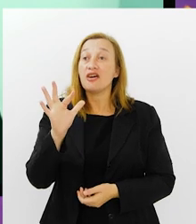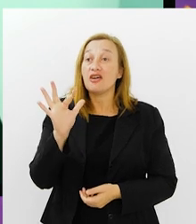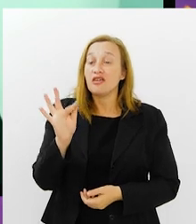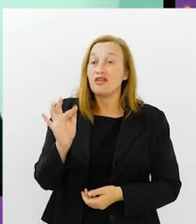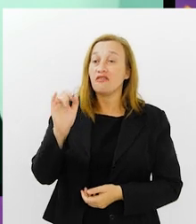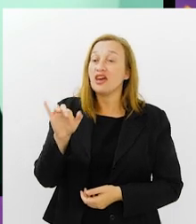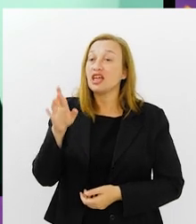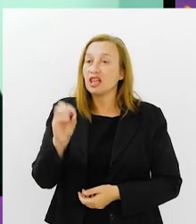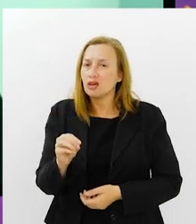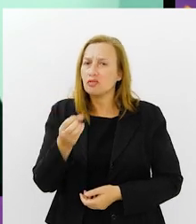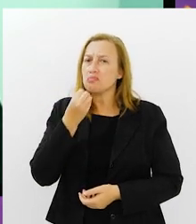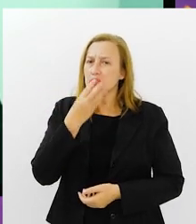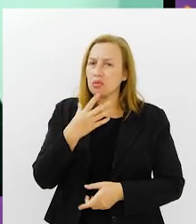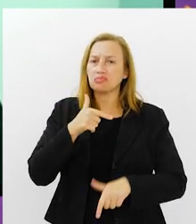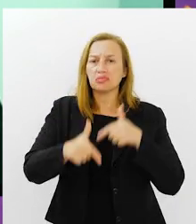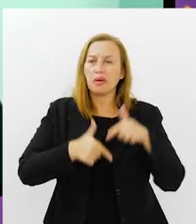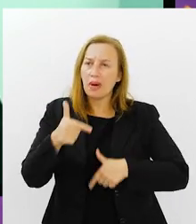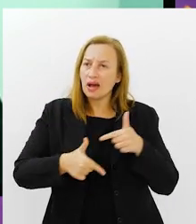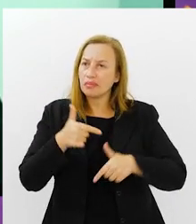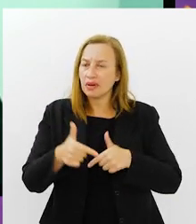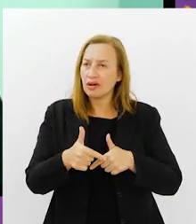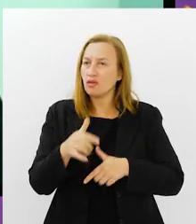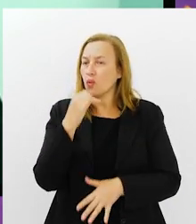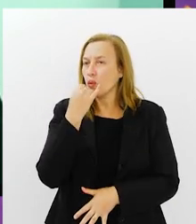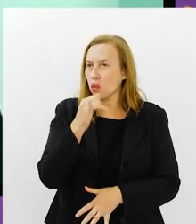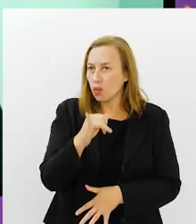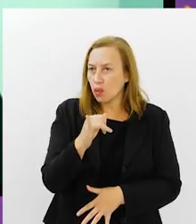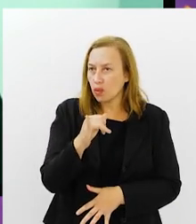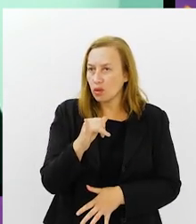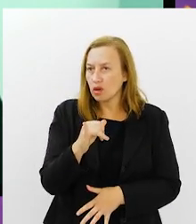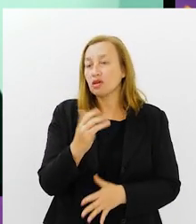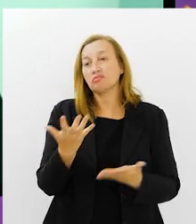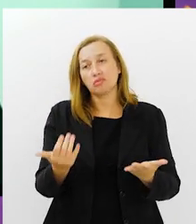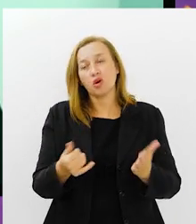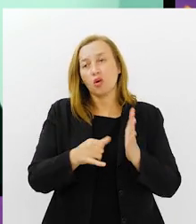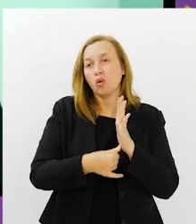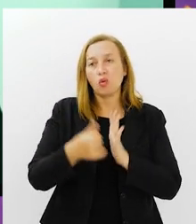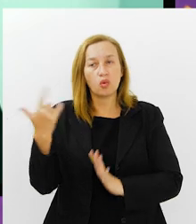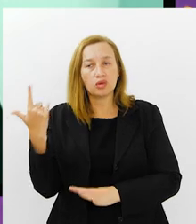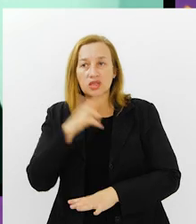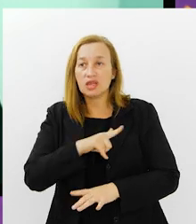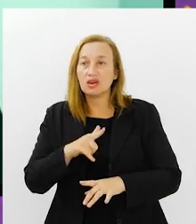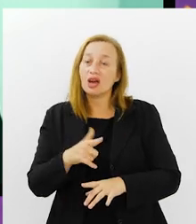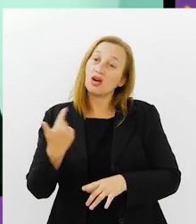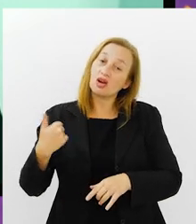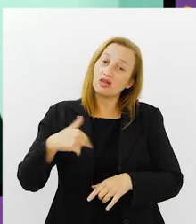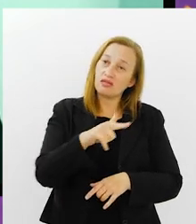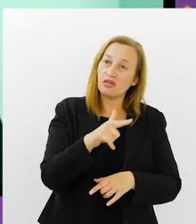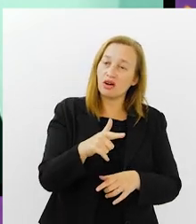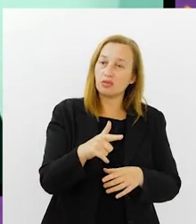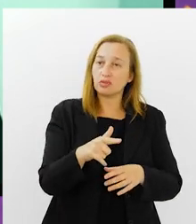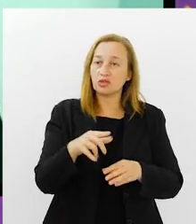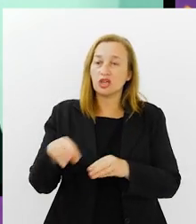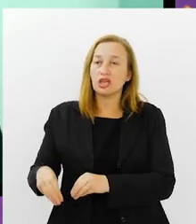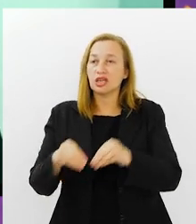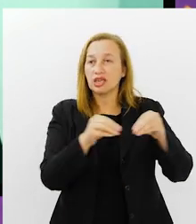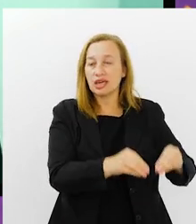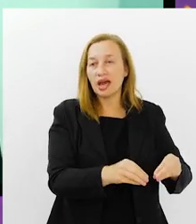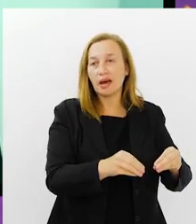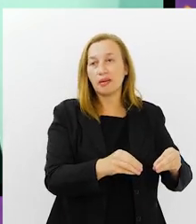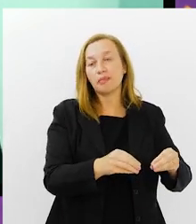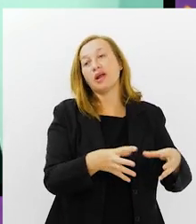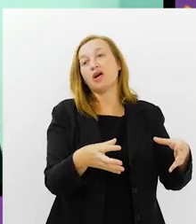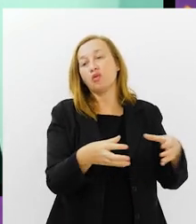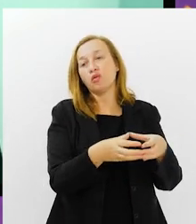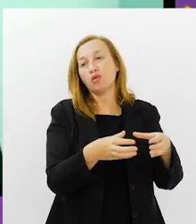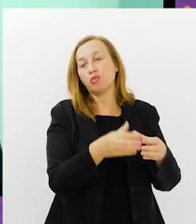fez um trabalho maravilhoso no Fluminense. Chegou, ganhou, conquistou títulos. Ah, vamos levar para a seleção. Seleção